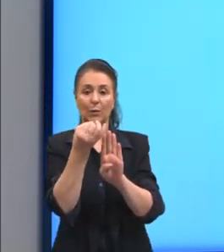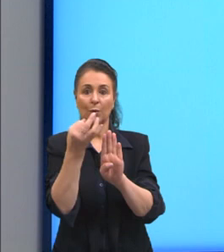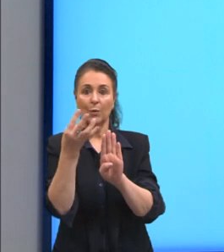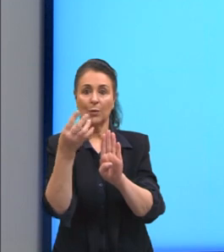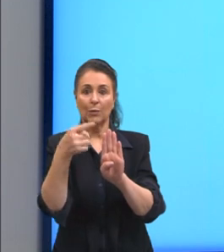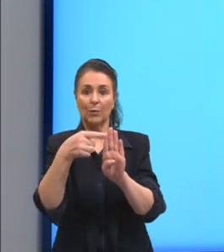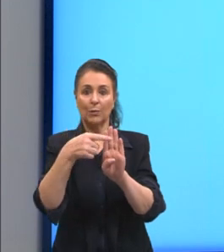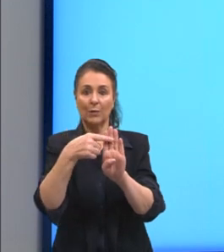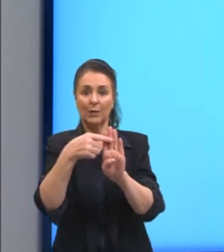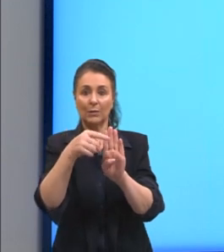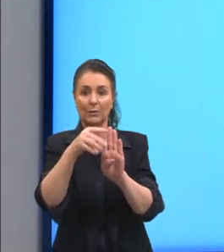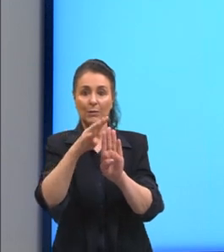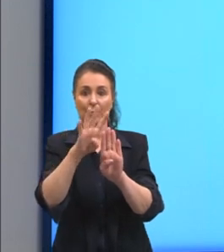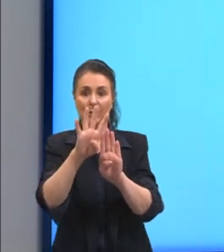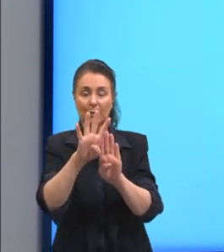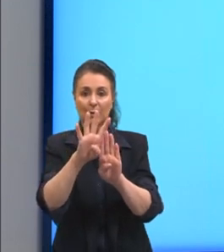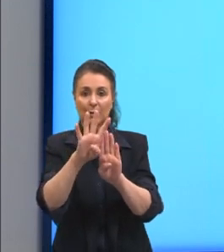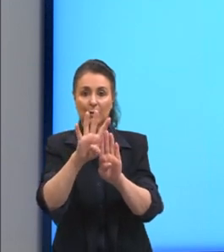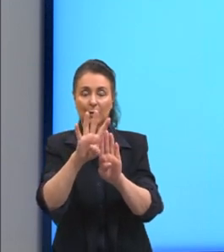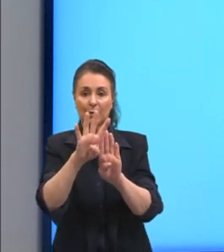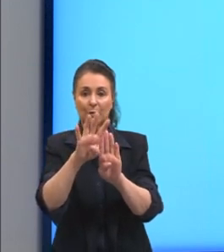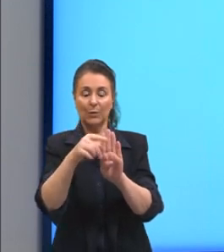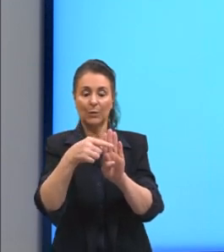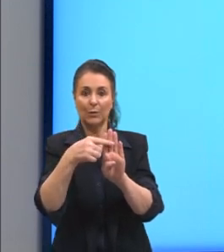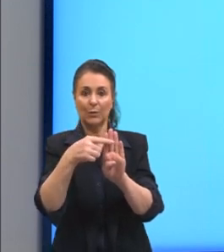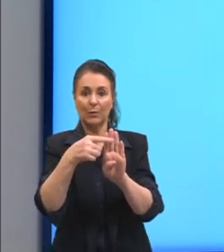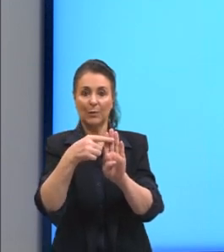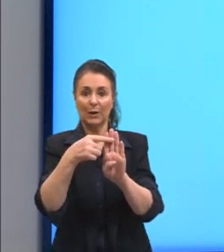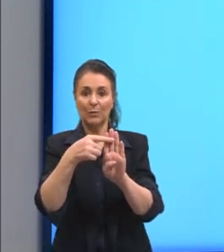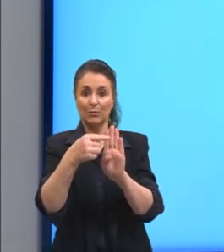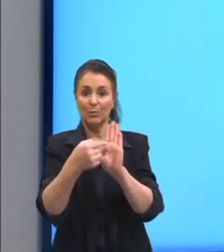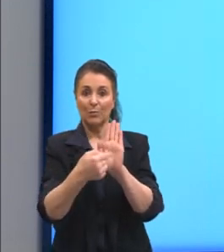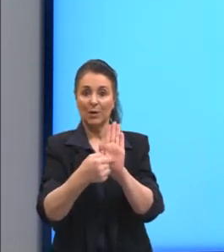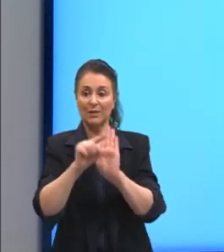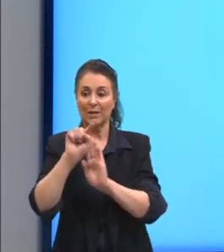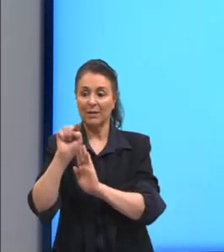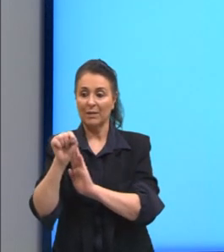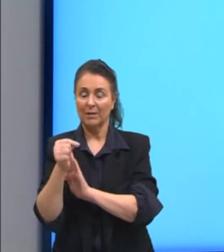menos 4. O menos indica as casas decimais.